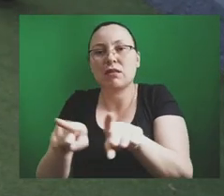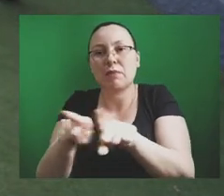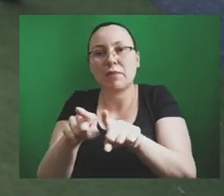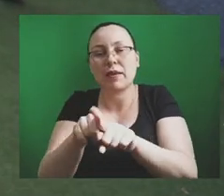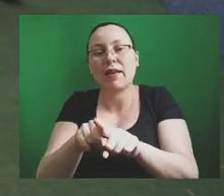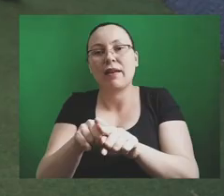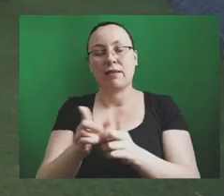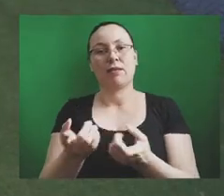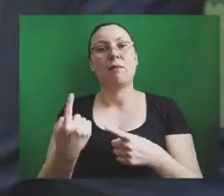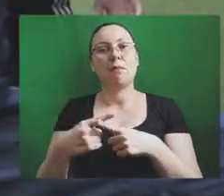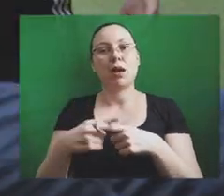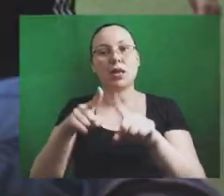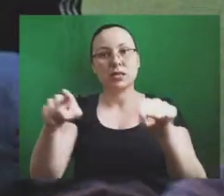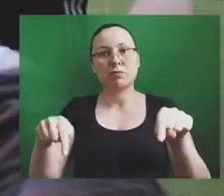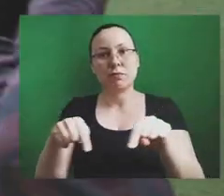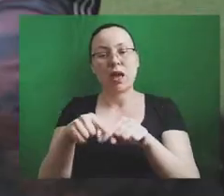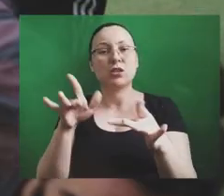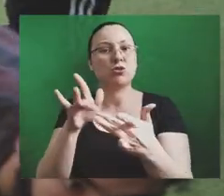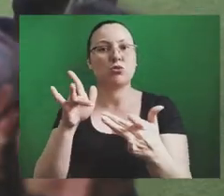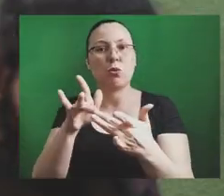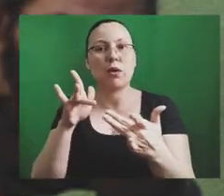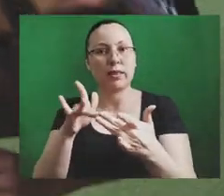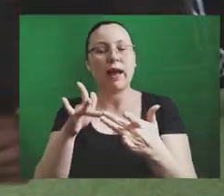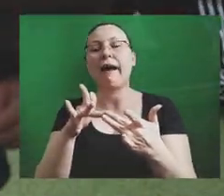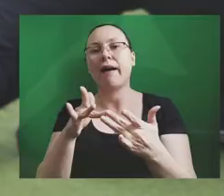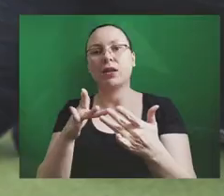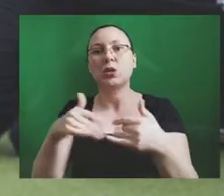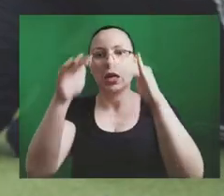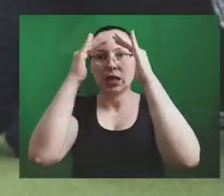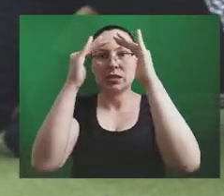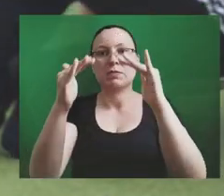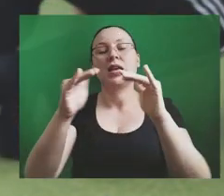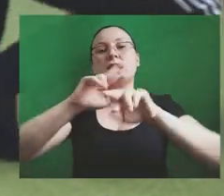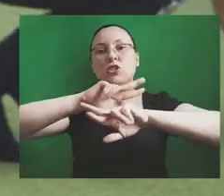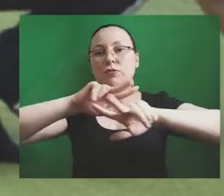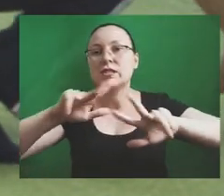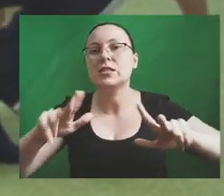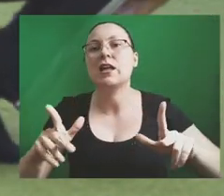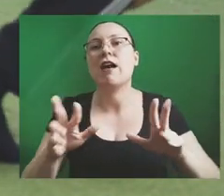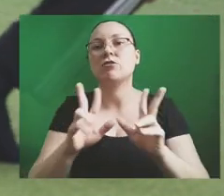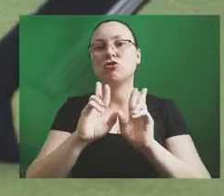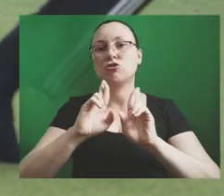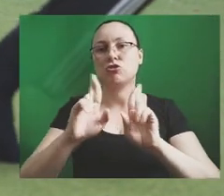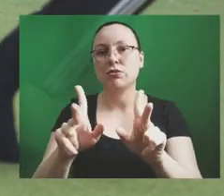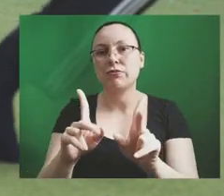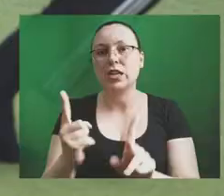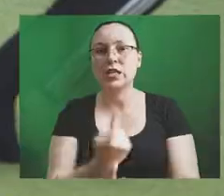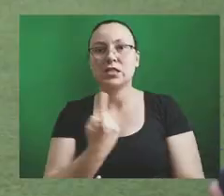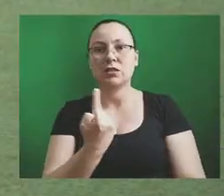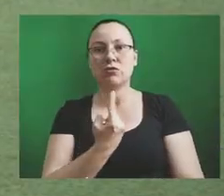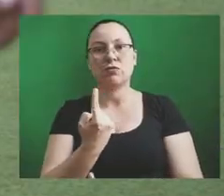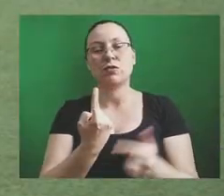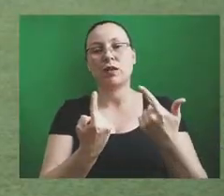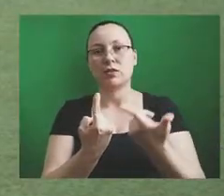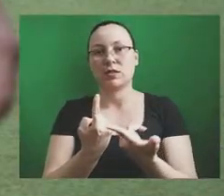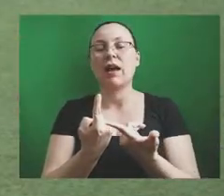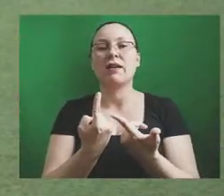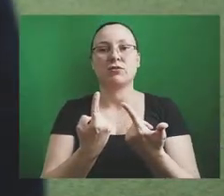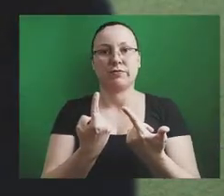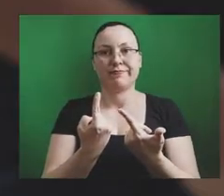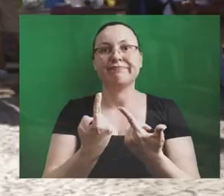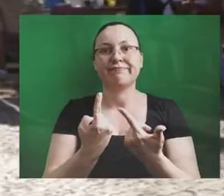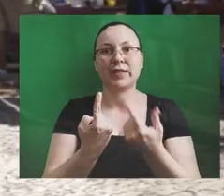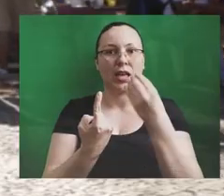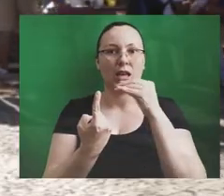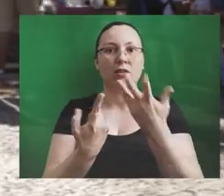de espaços de convivência pautados no respeito à diferença, à diversidade e à singularidade. Ao longo dos anos, a